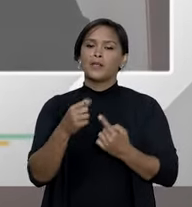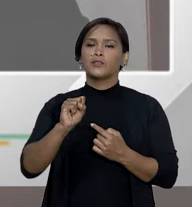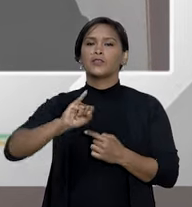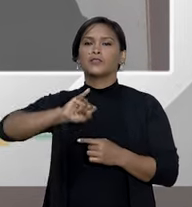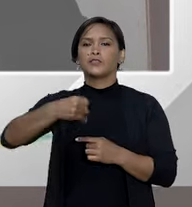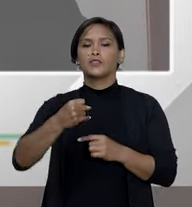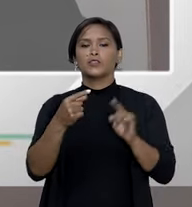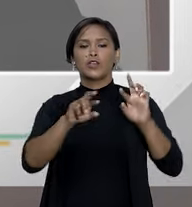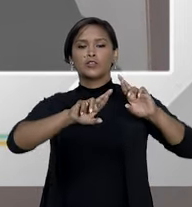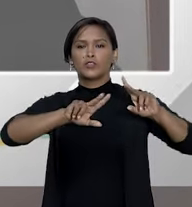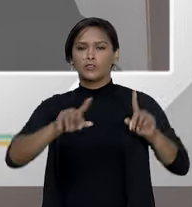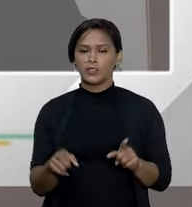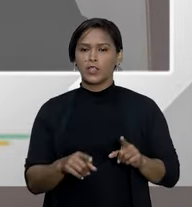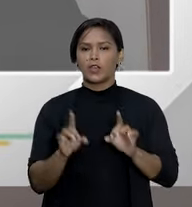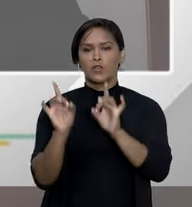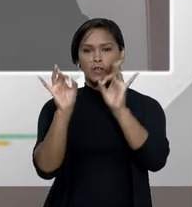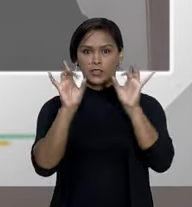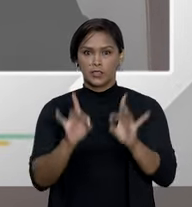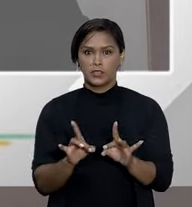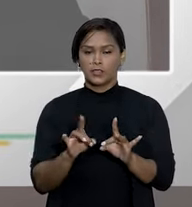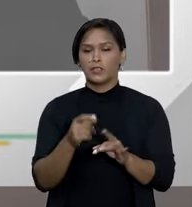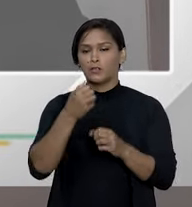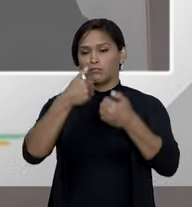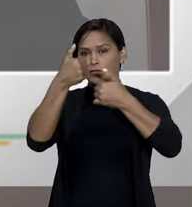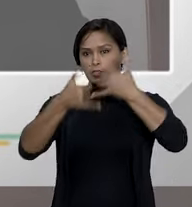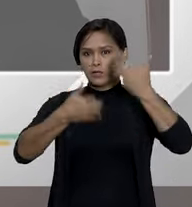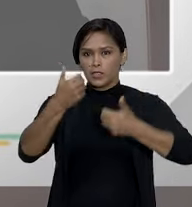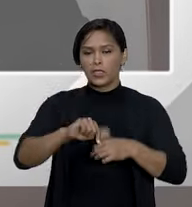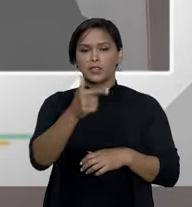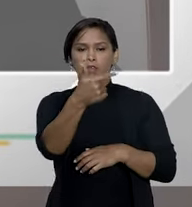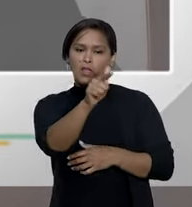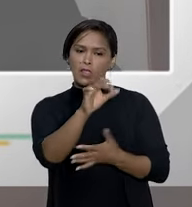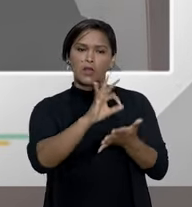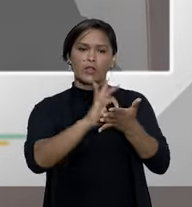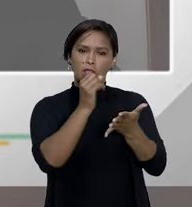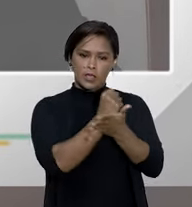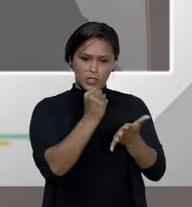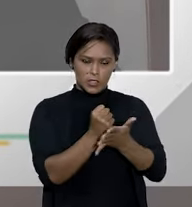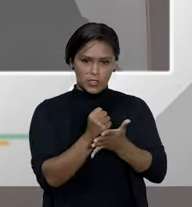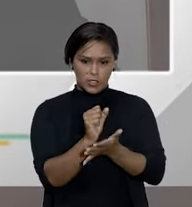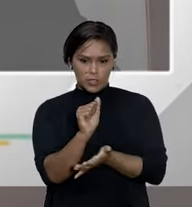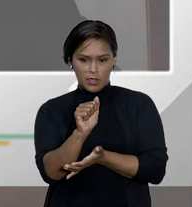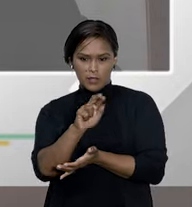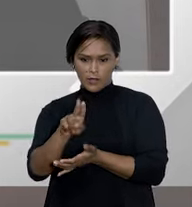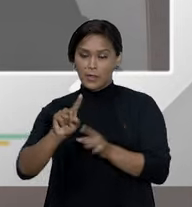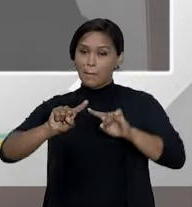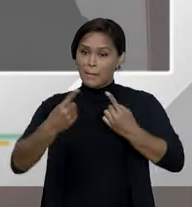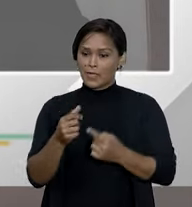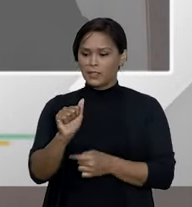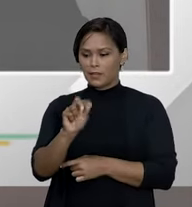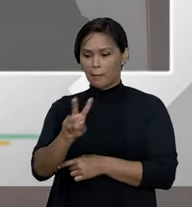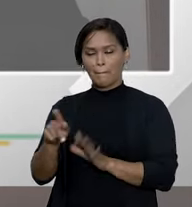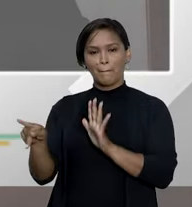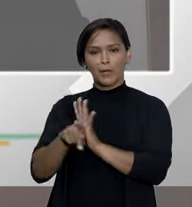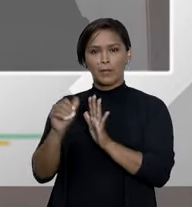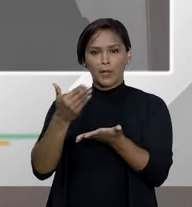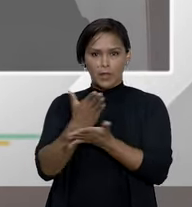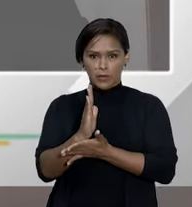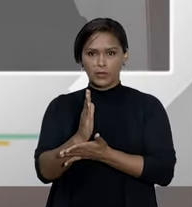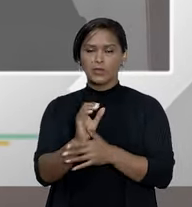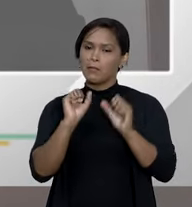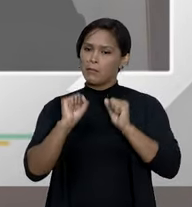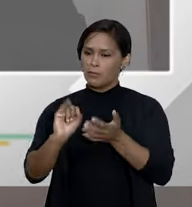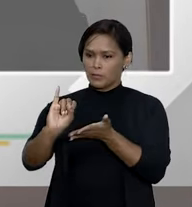pequena distinção ou uma exceção dizendo que mesmo não registrado mas autorizado pela Anvisa também é possível